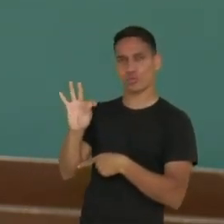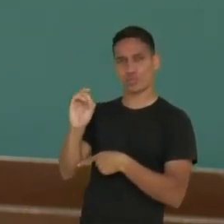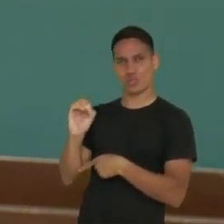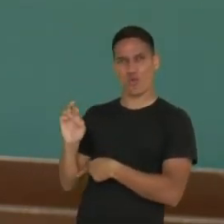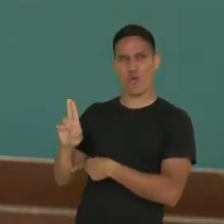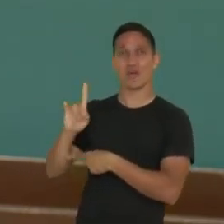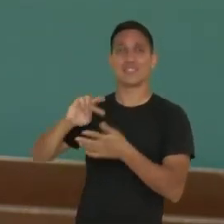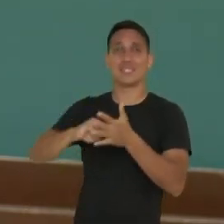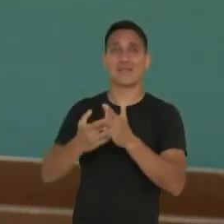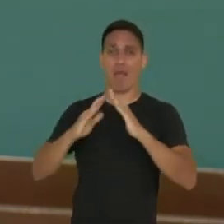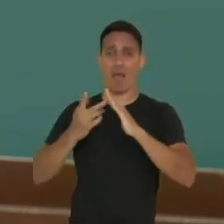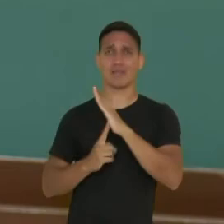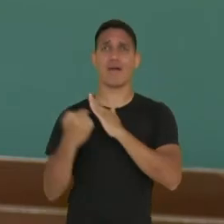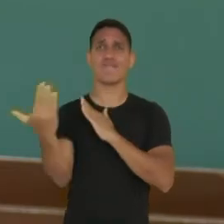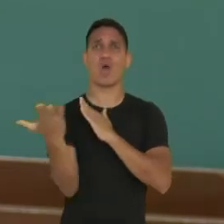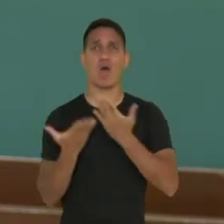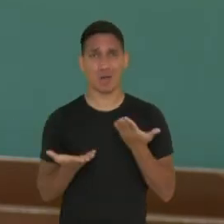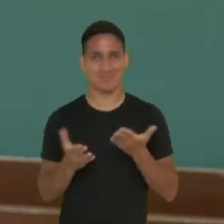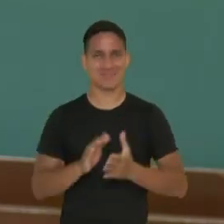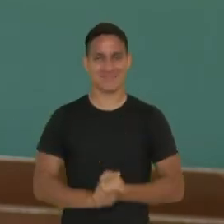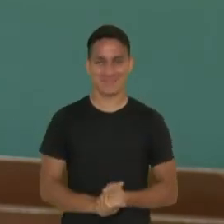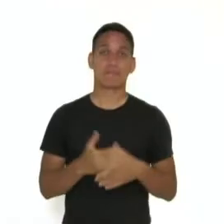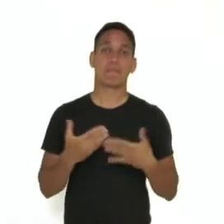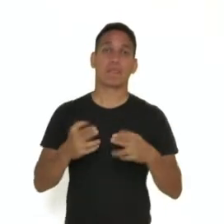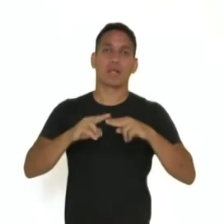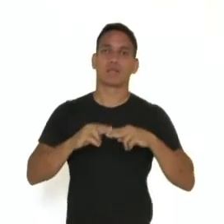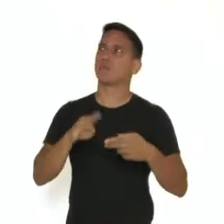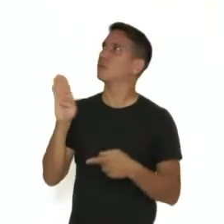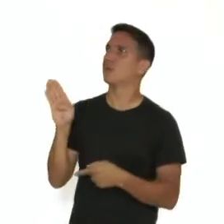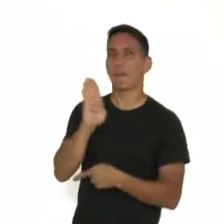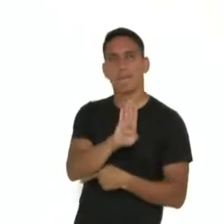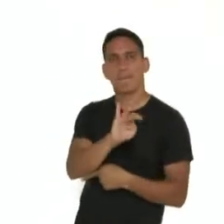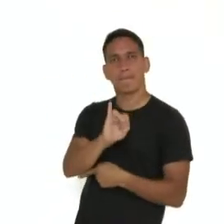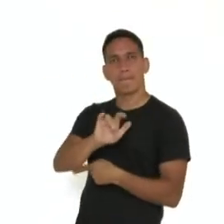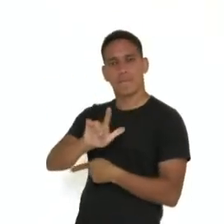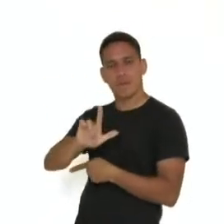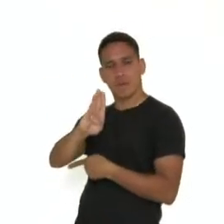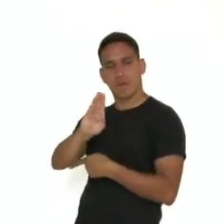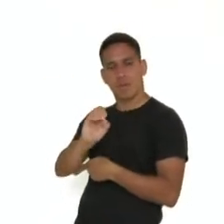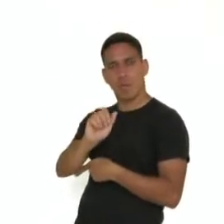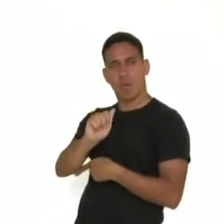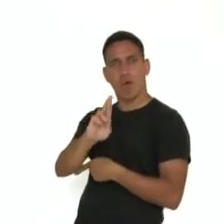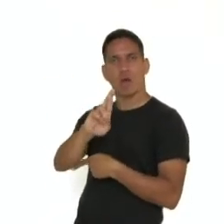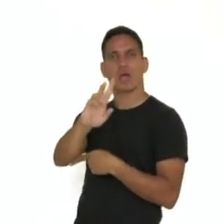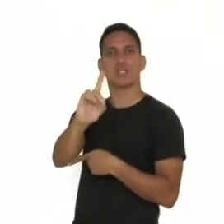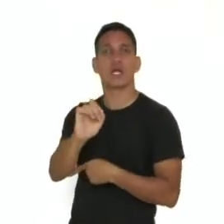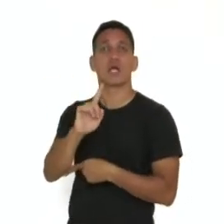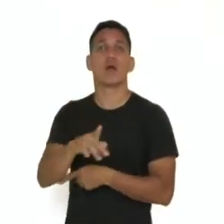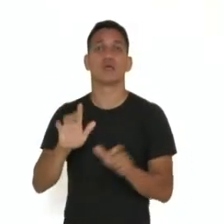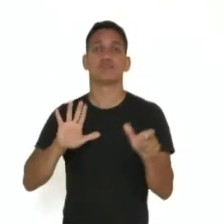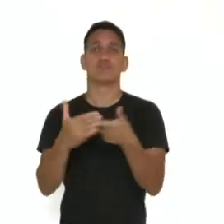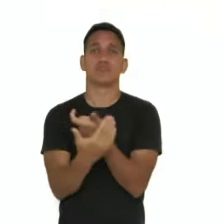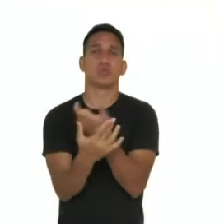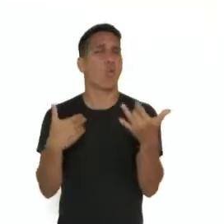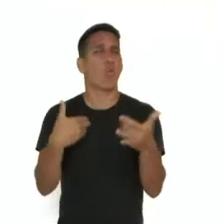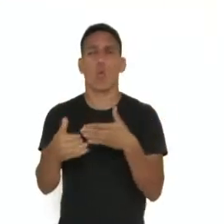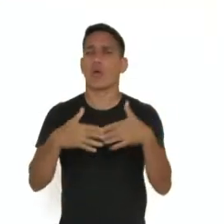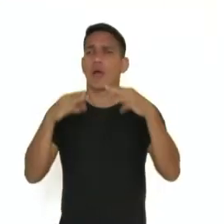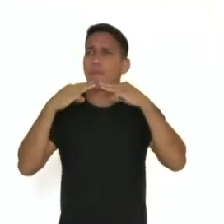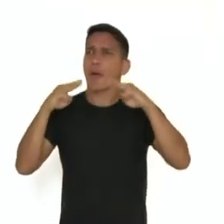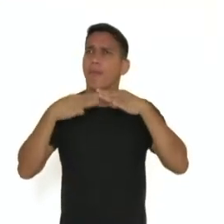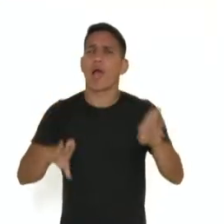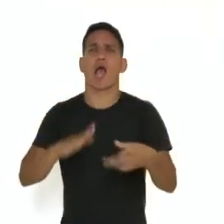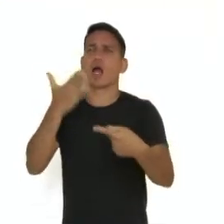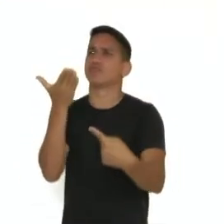O que está para fora de casa. Então, a billboard é a palavra inglesa para qualquer propaganda, painel, letreiro,